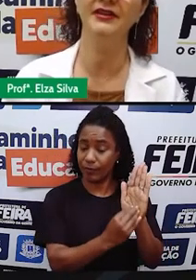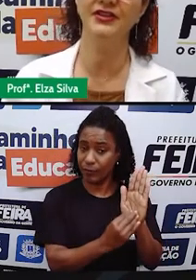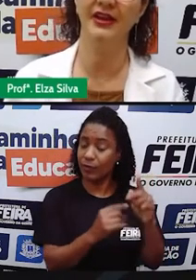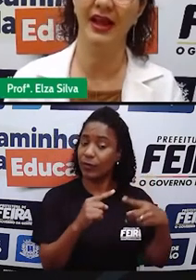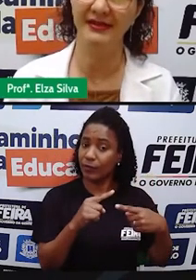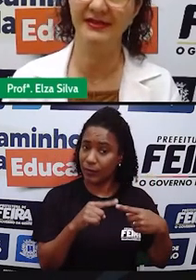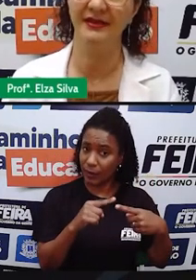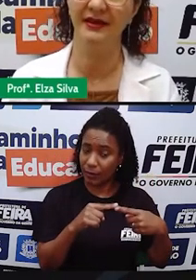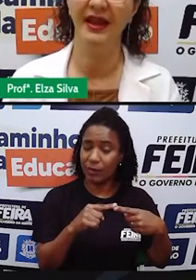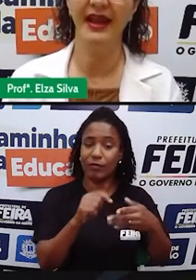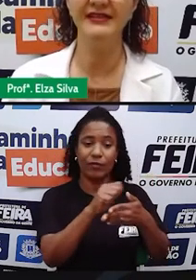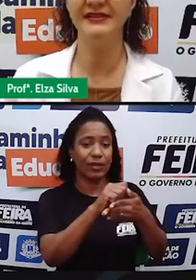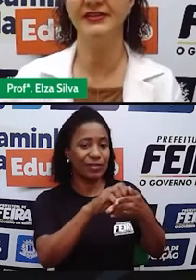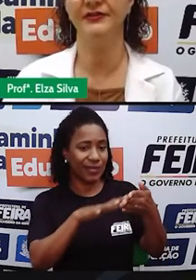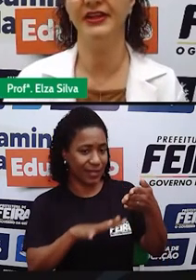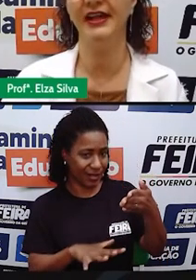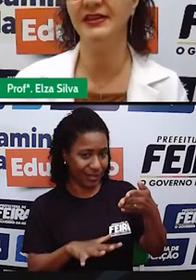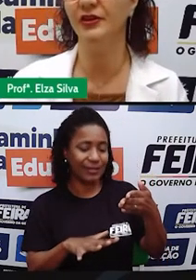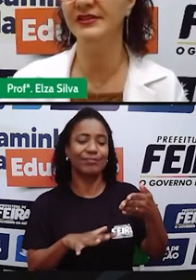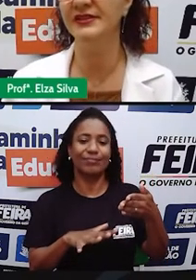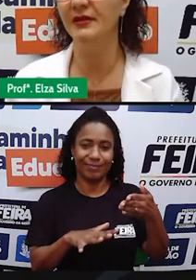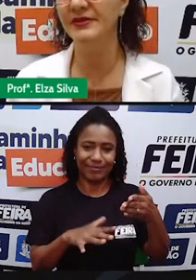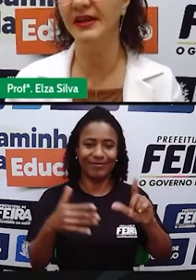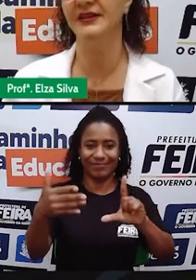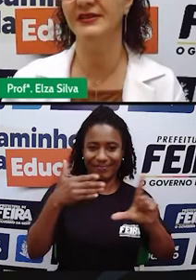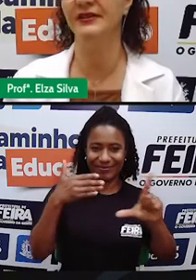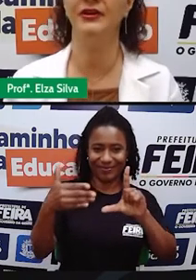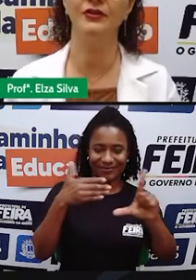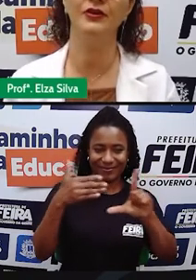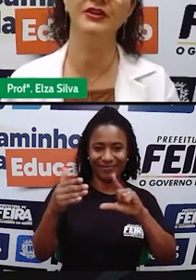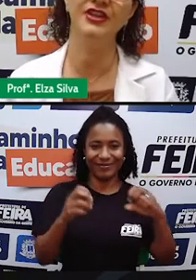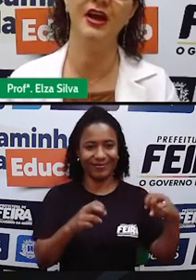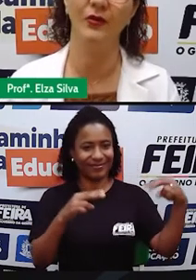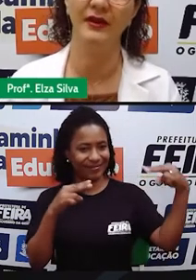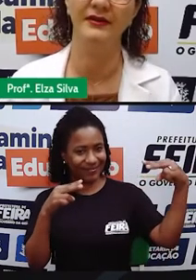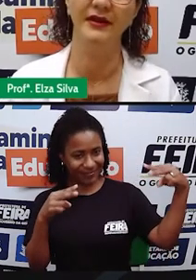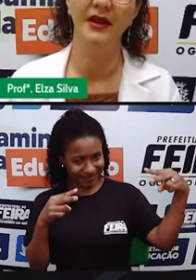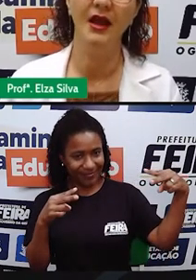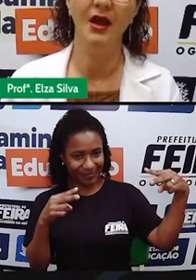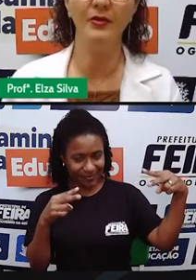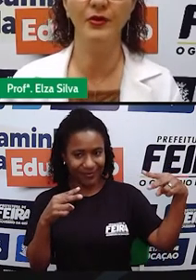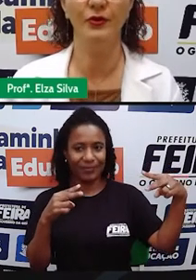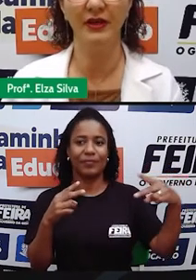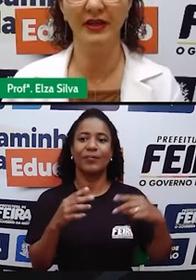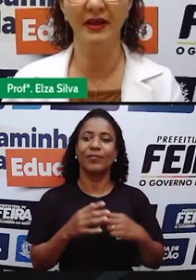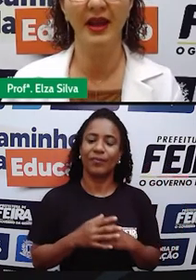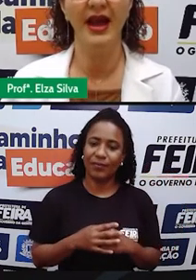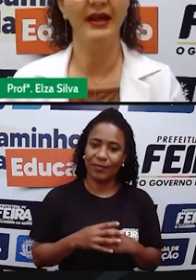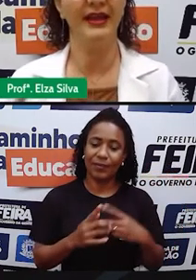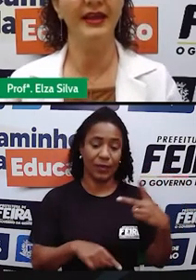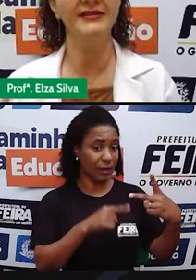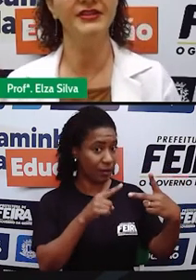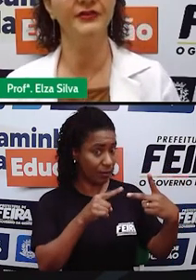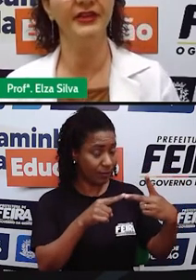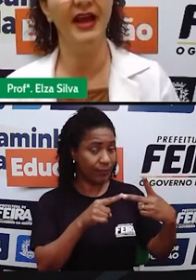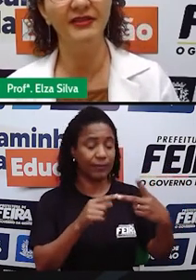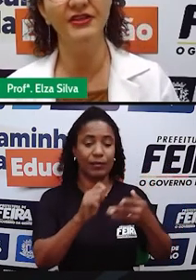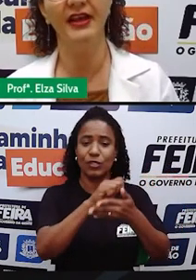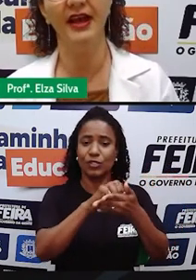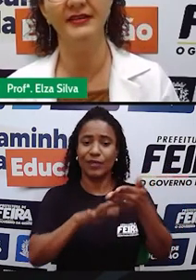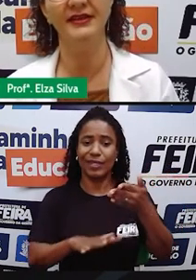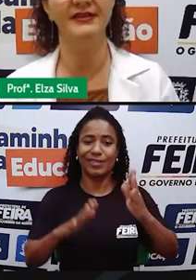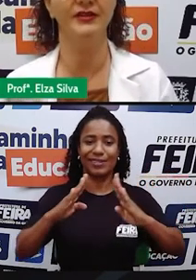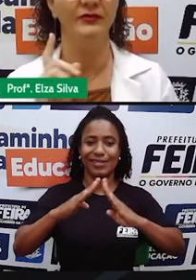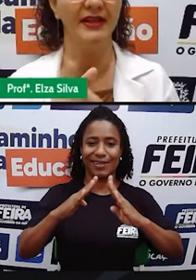atividades de classe. Essas atividades que nós estamos realizando aqui durante a aula. Homework, aquelas atividades